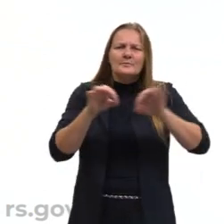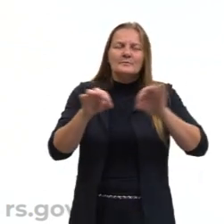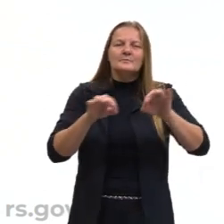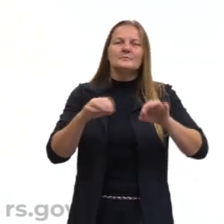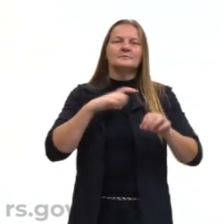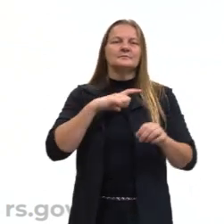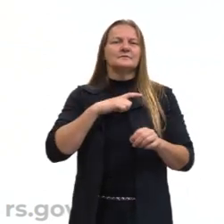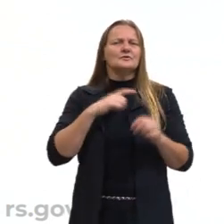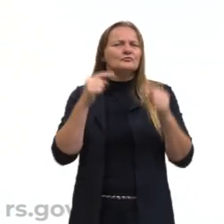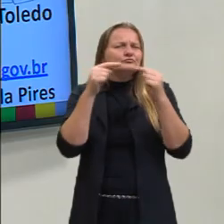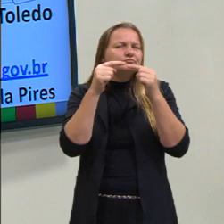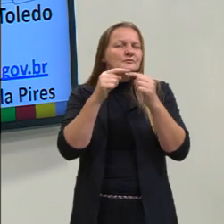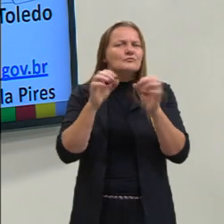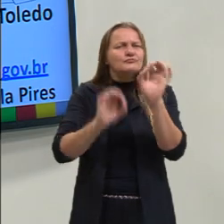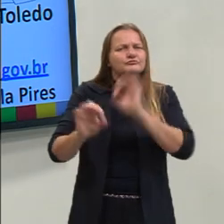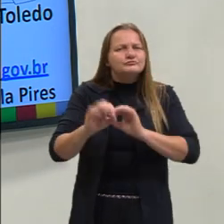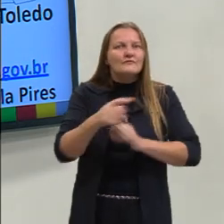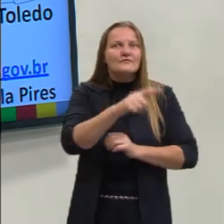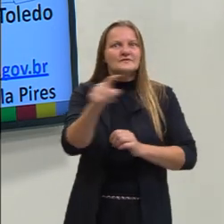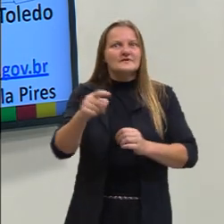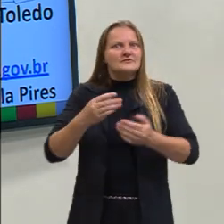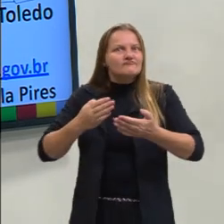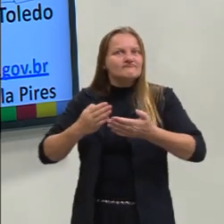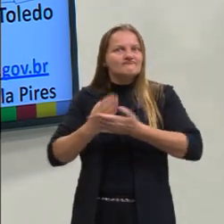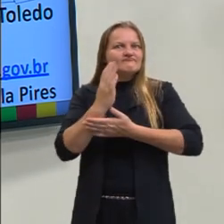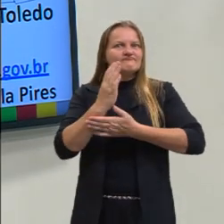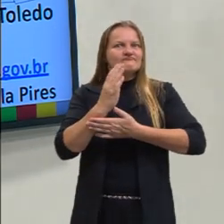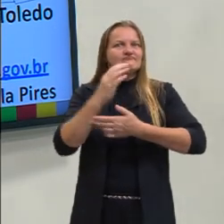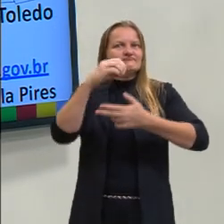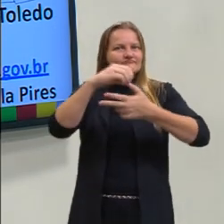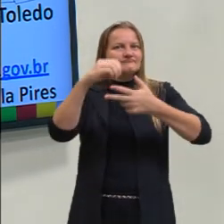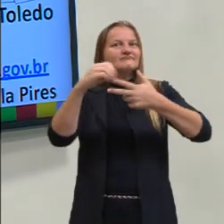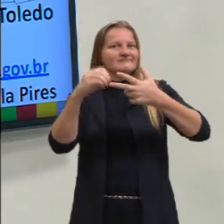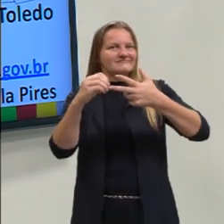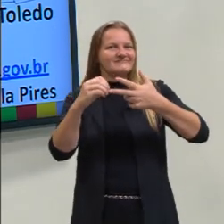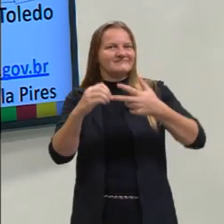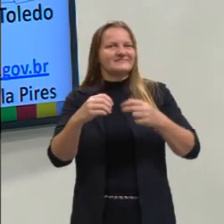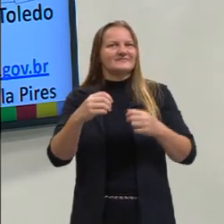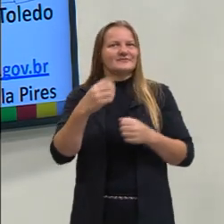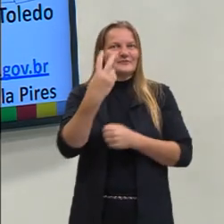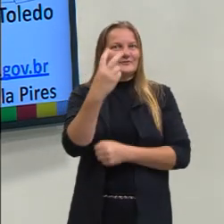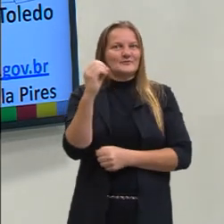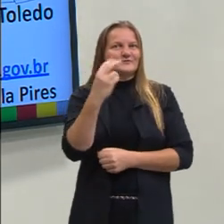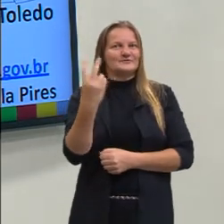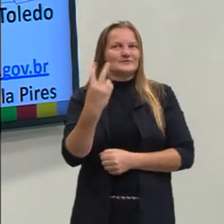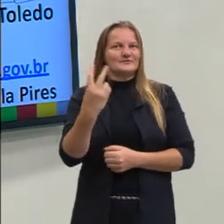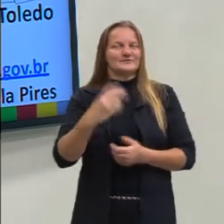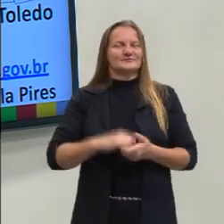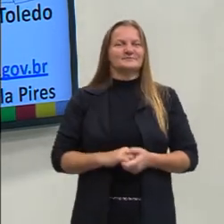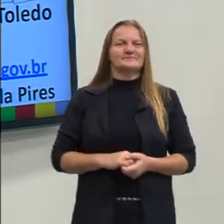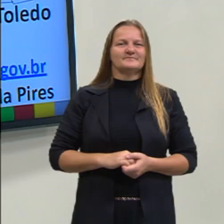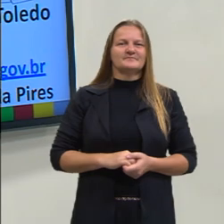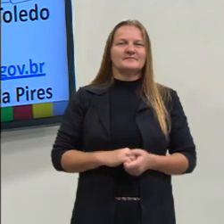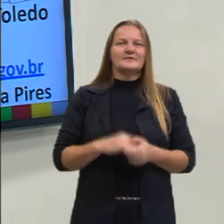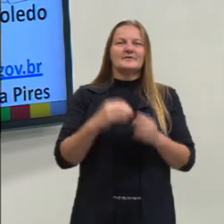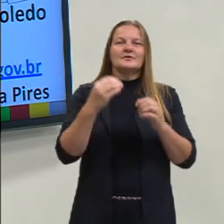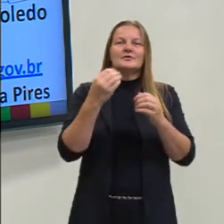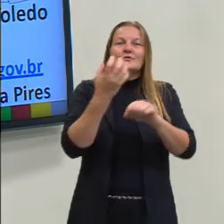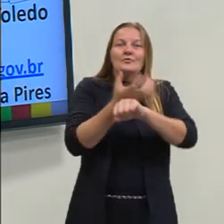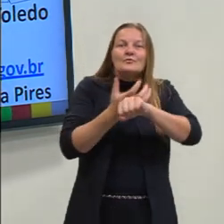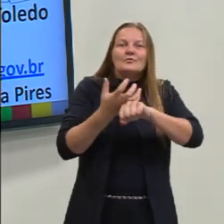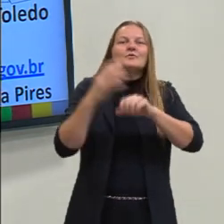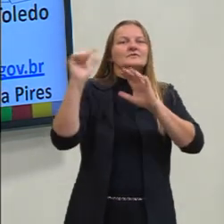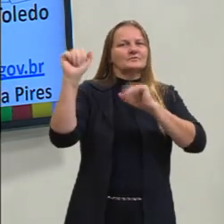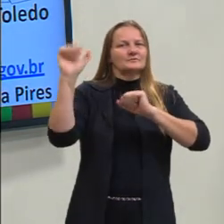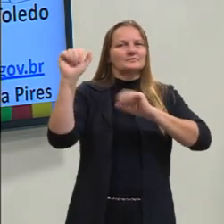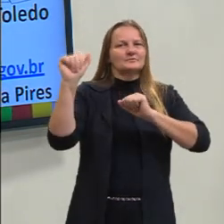visa prepará-lo para o ENEM deste ano. Nosso componente curricular, língua